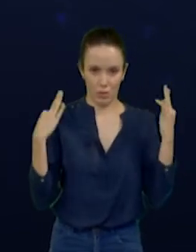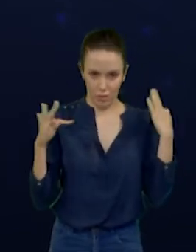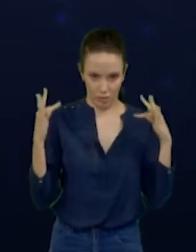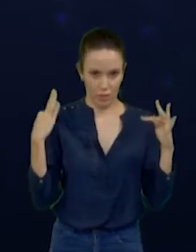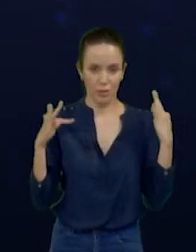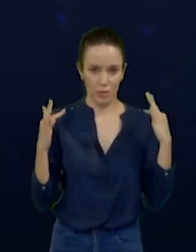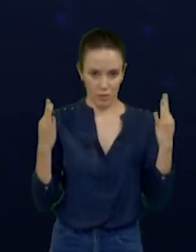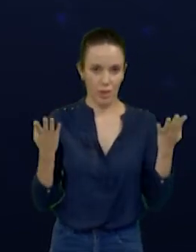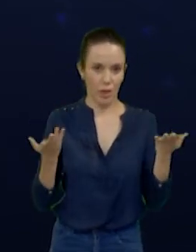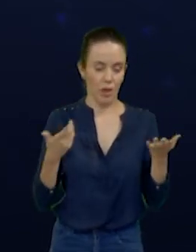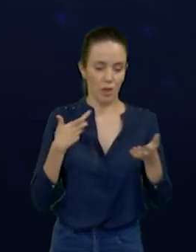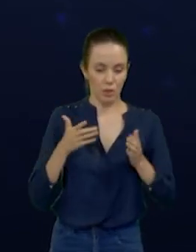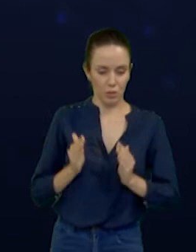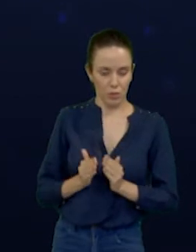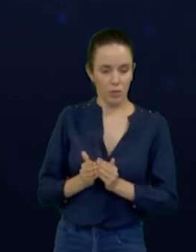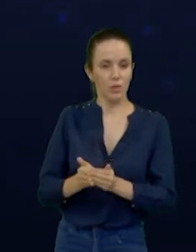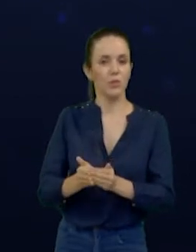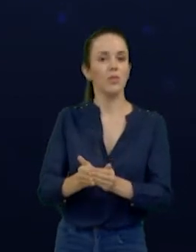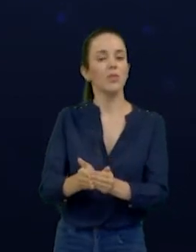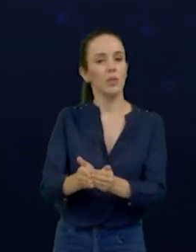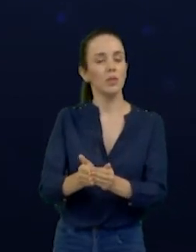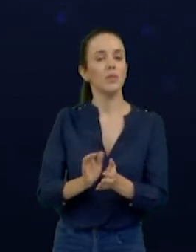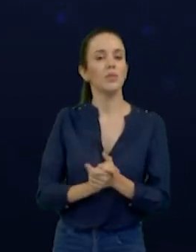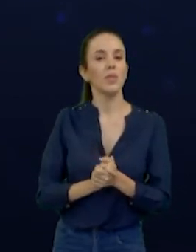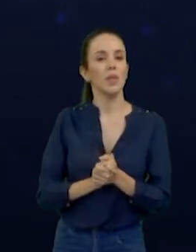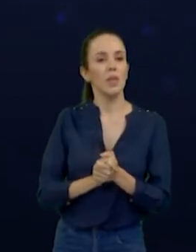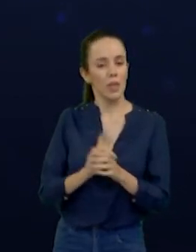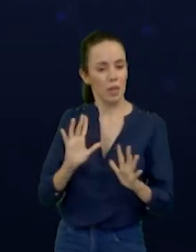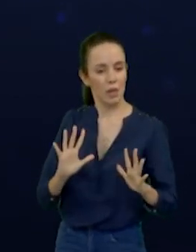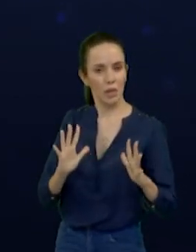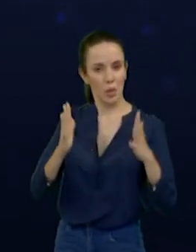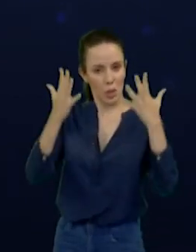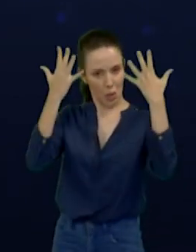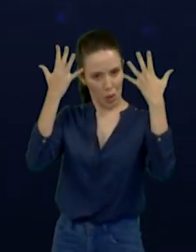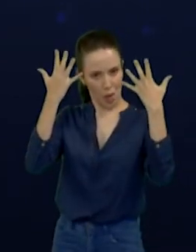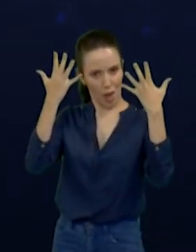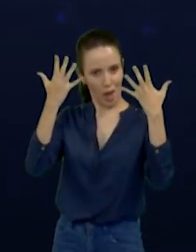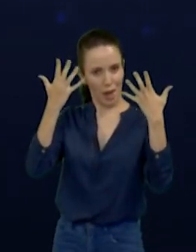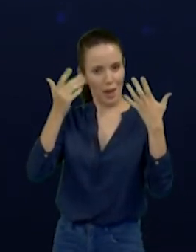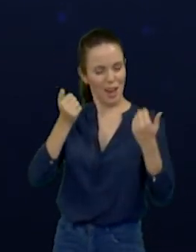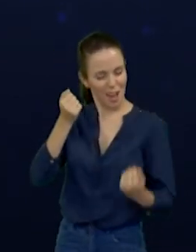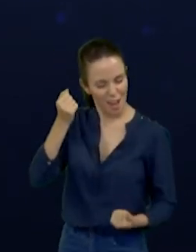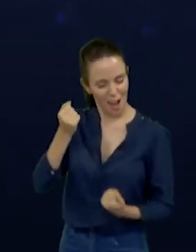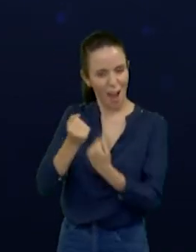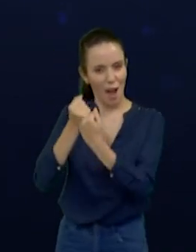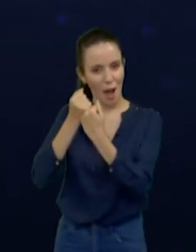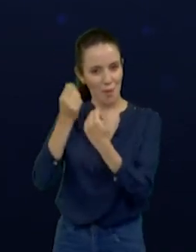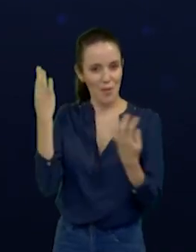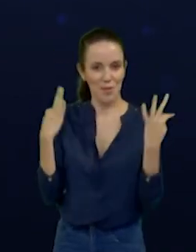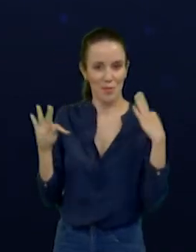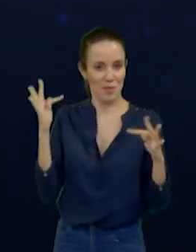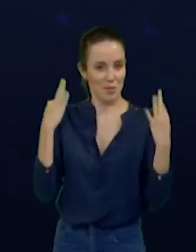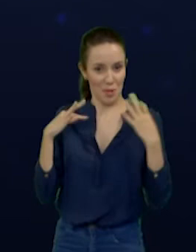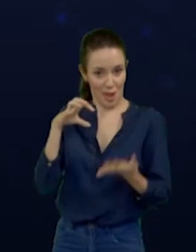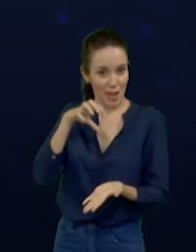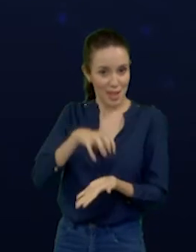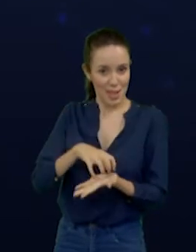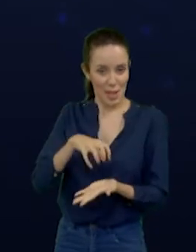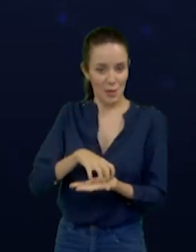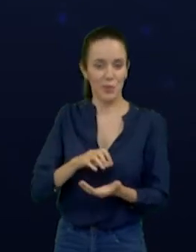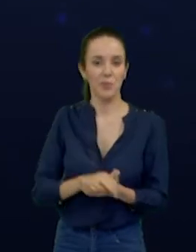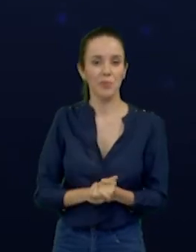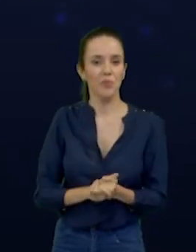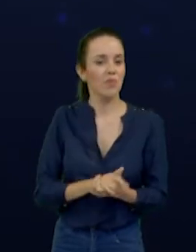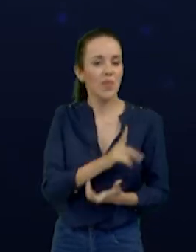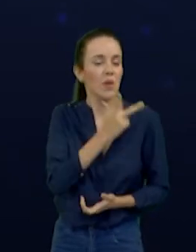uma marina pública e a construção de um centro de convenções para o apoio do turismo de negócios no centro da cidade. O que o senhor acha dessa solução?